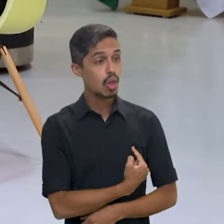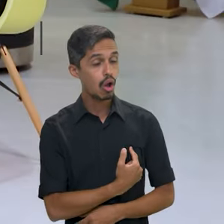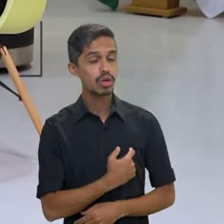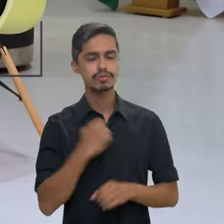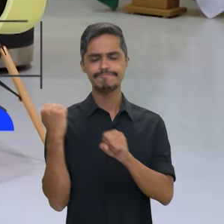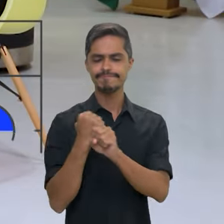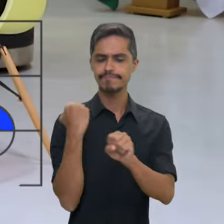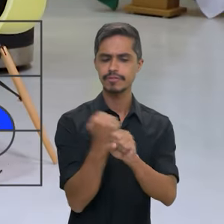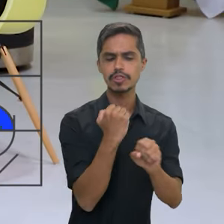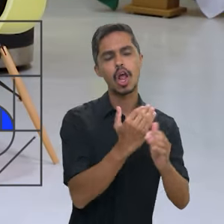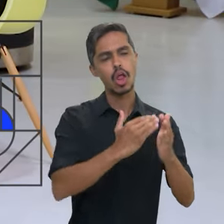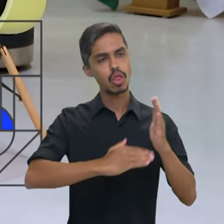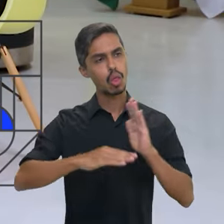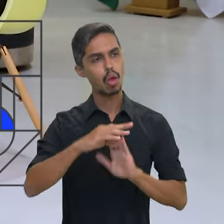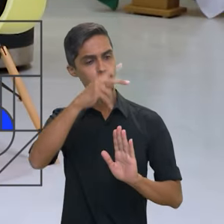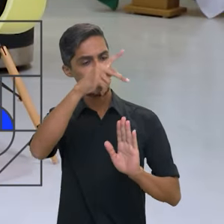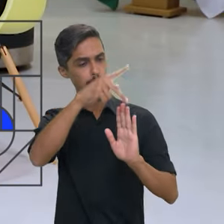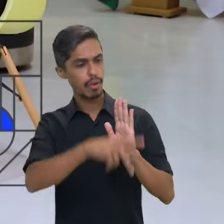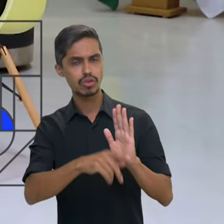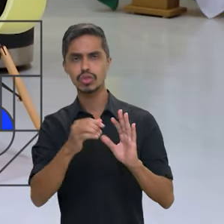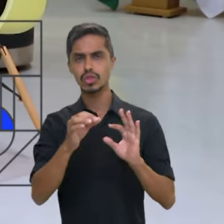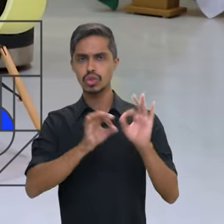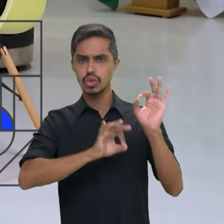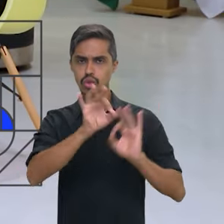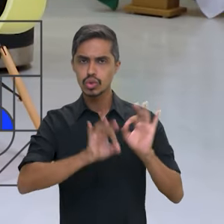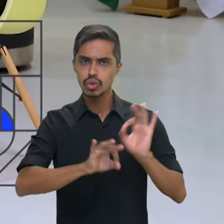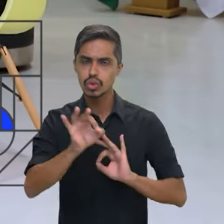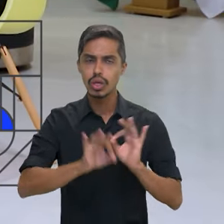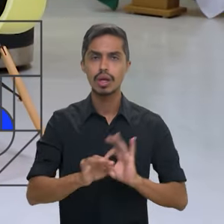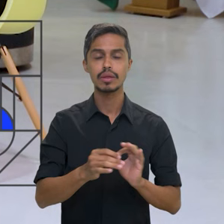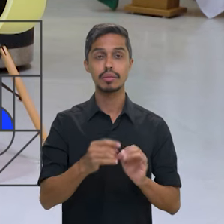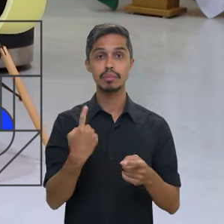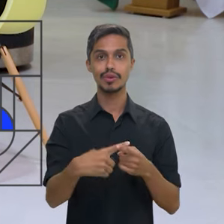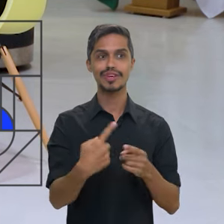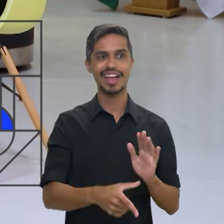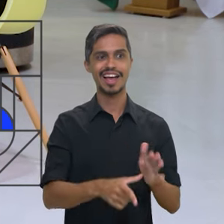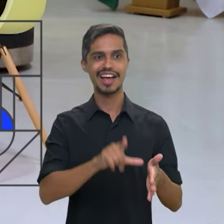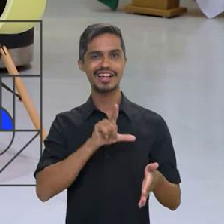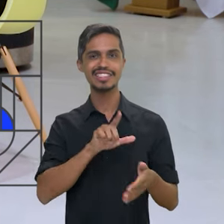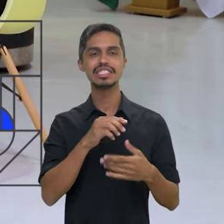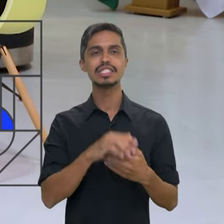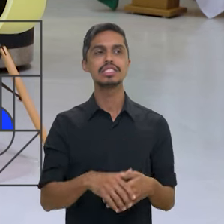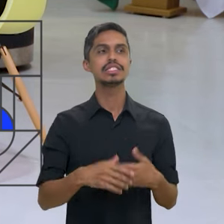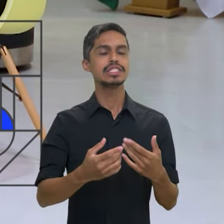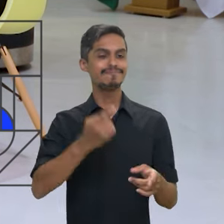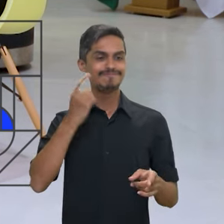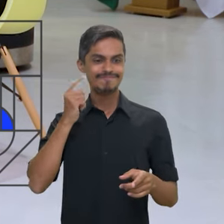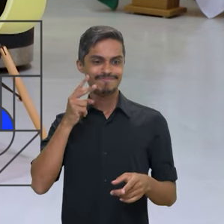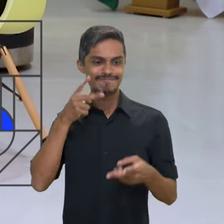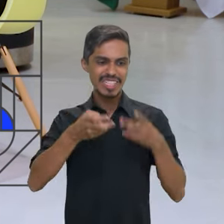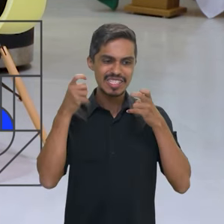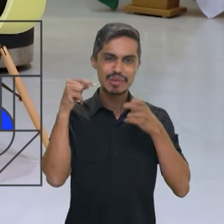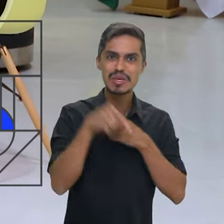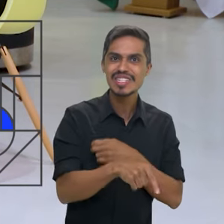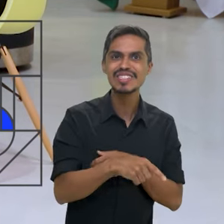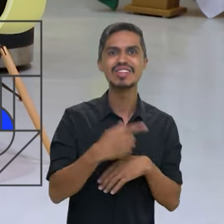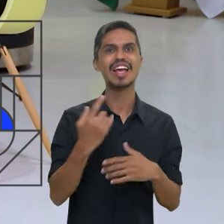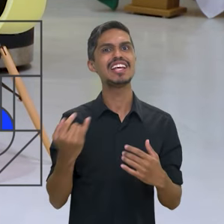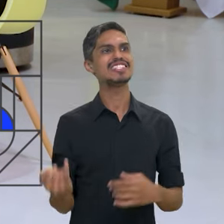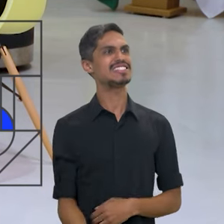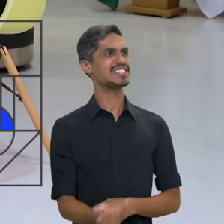reconstruímos todos os programas que haviam sido identificados como absolutamente